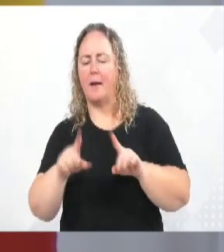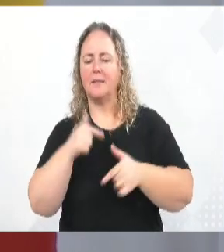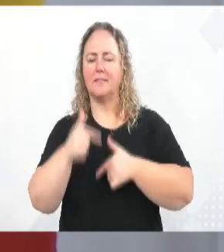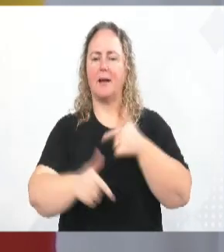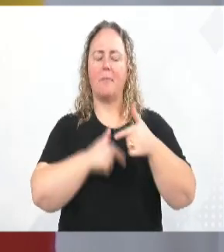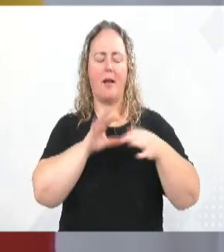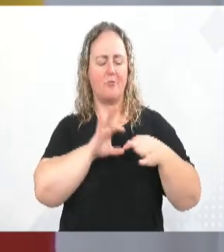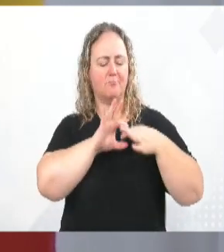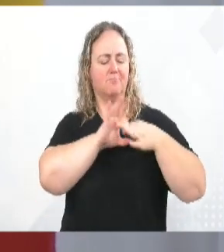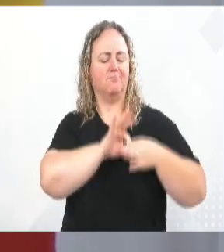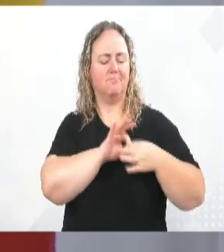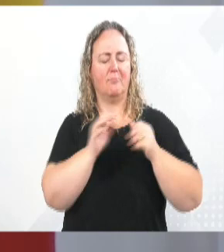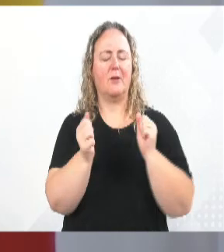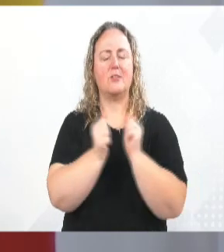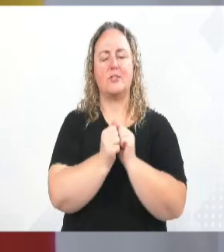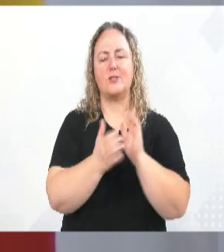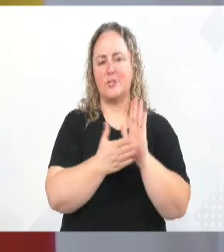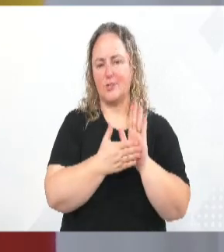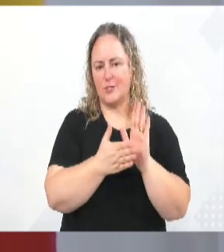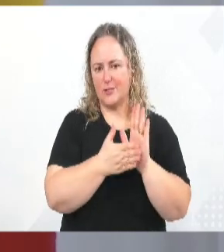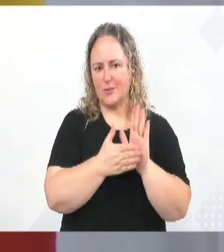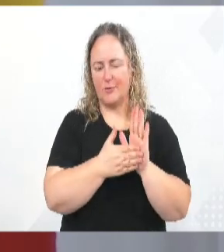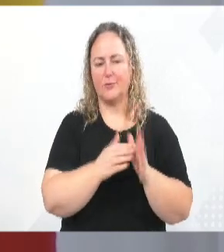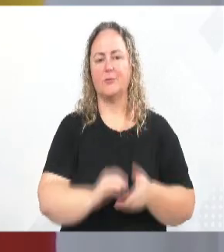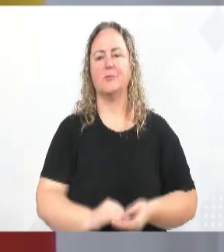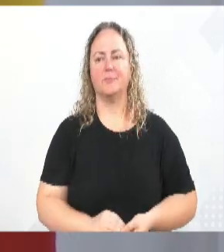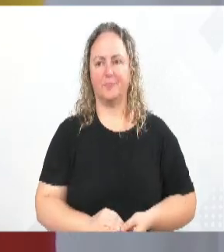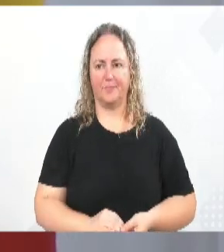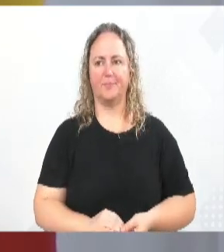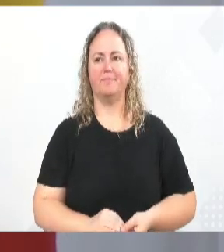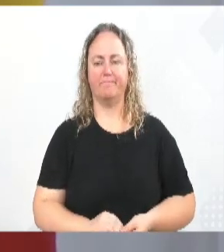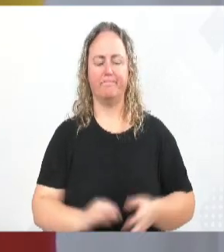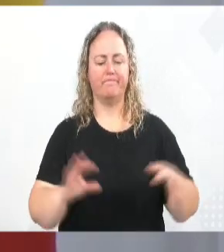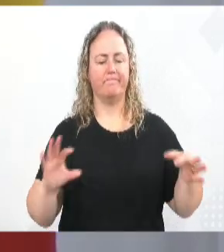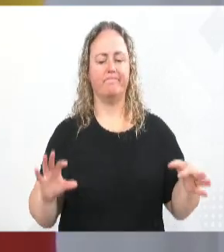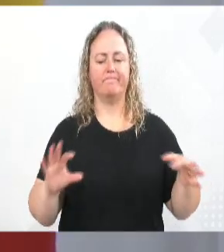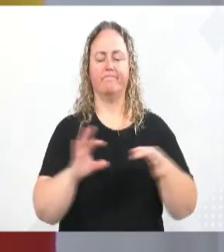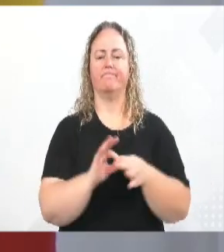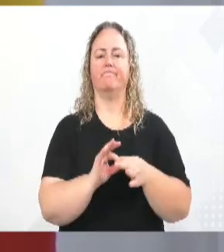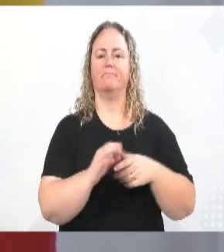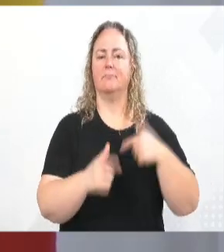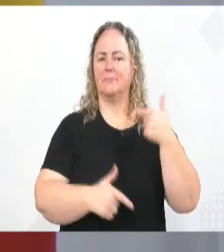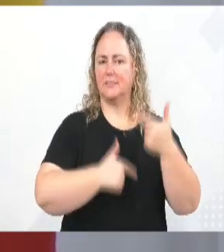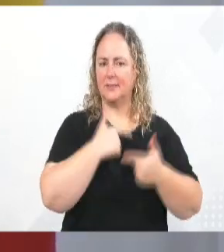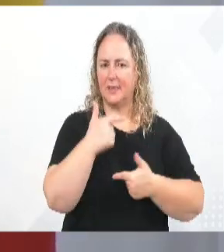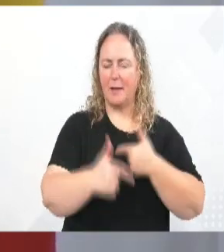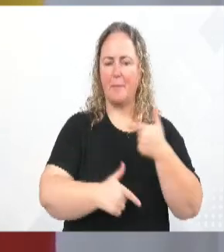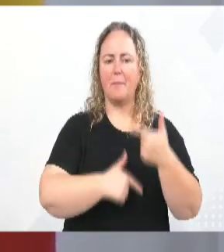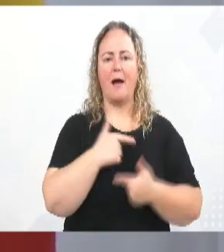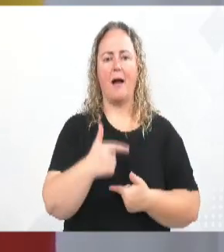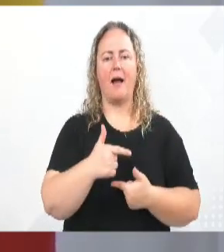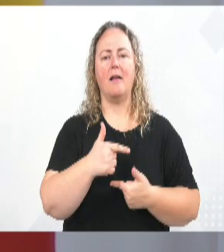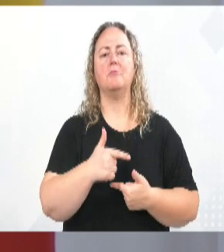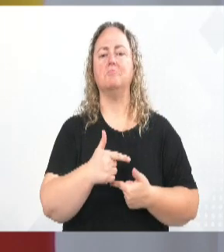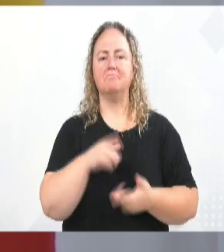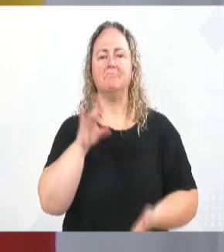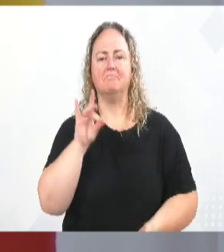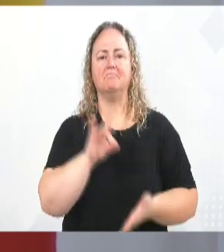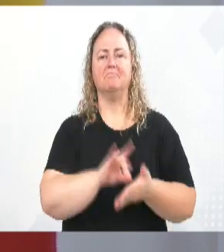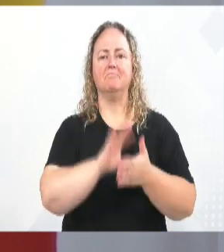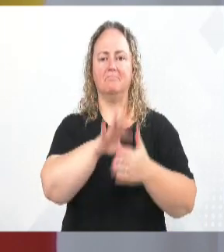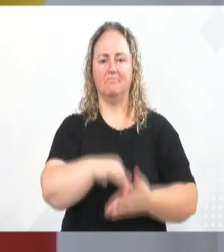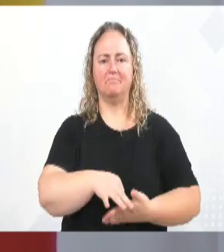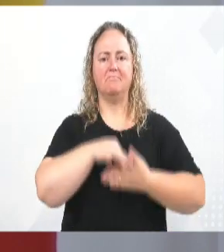coerência aquilo que a gente sempre se propôs a fazer, seguindo nessa linha da conexão, do trabalho, como faz muito bem nossa representante, nossa líder,